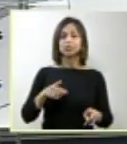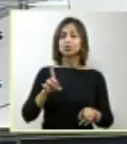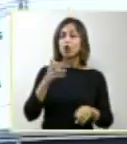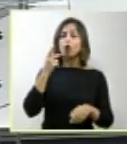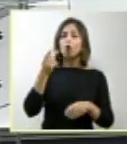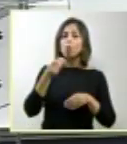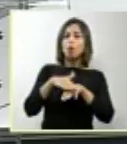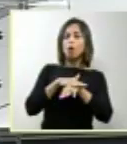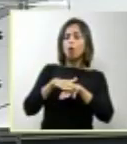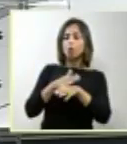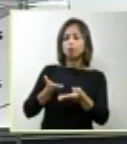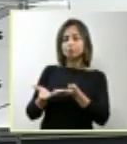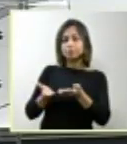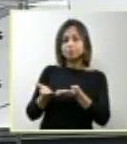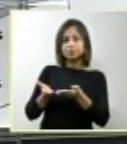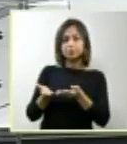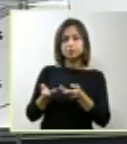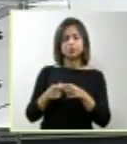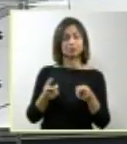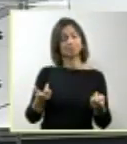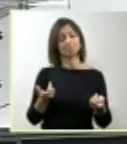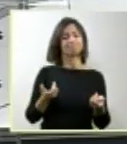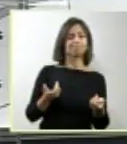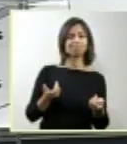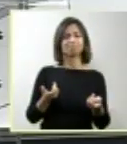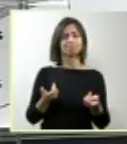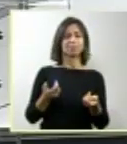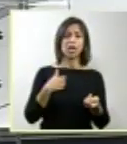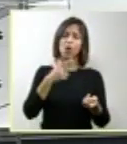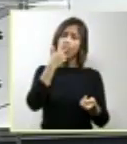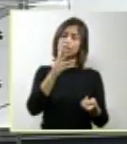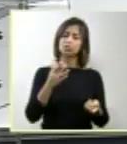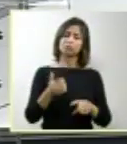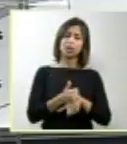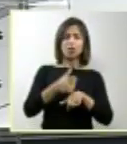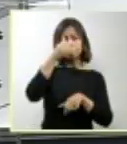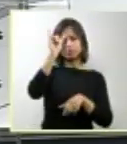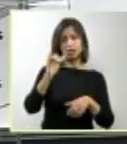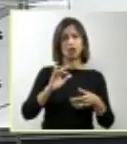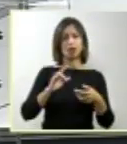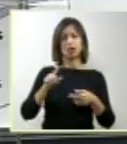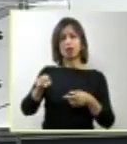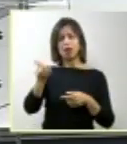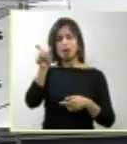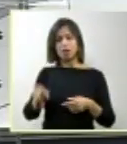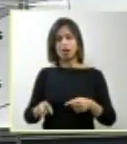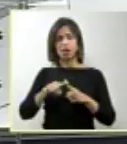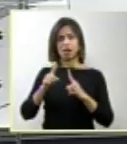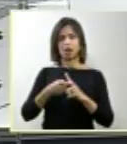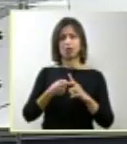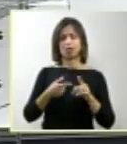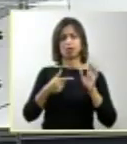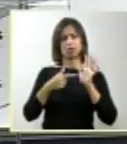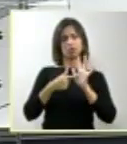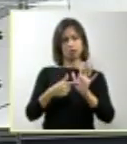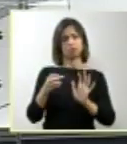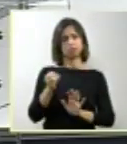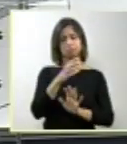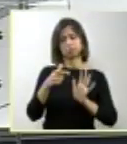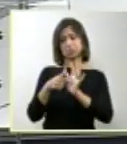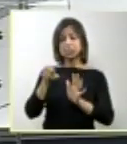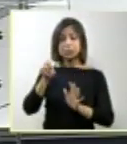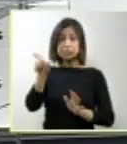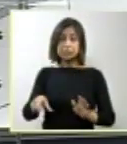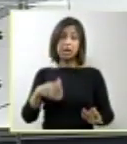essas imagens que são chocantes, não sei se vale a pena a paciente ter o contato com isso. Fica muito do desejo de cada casal.